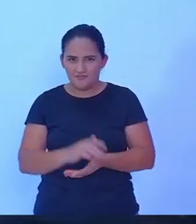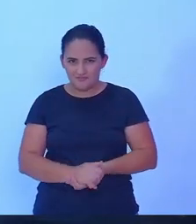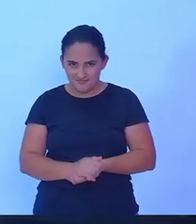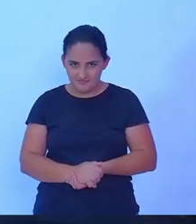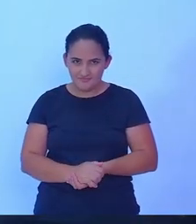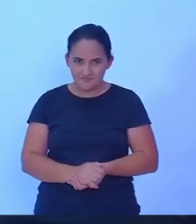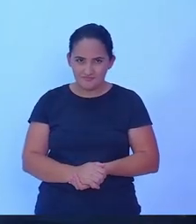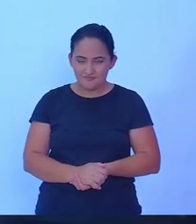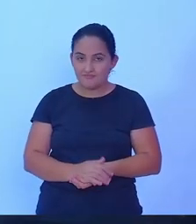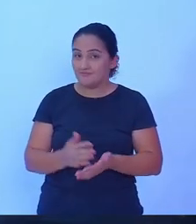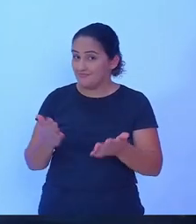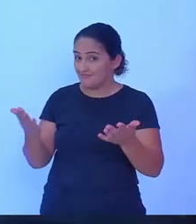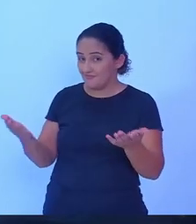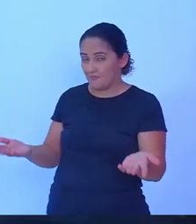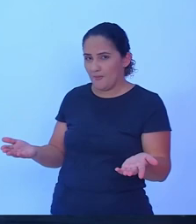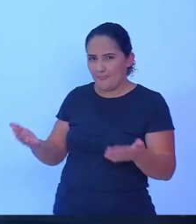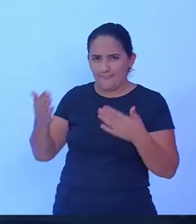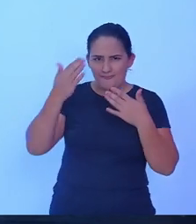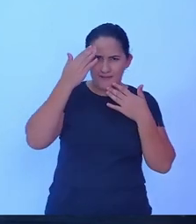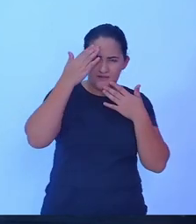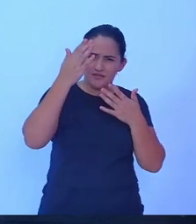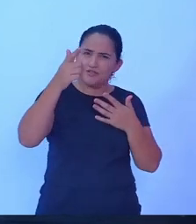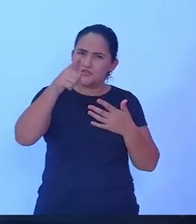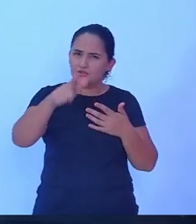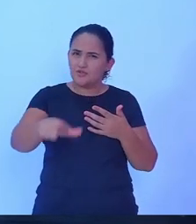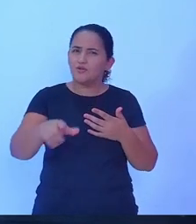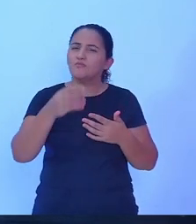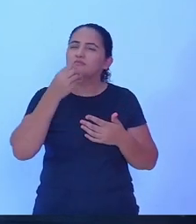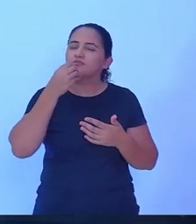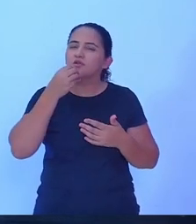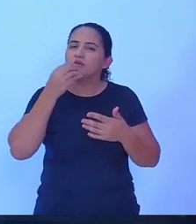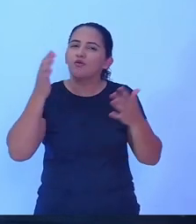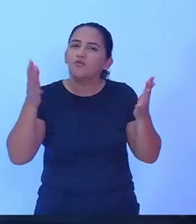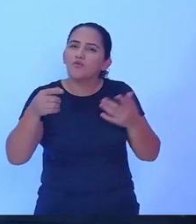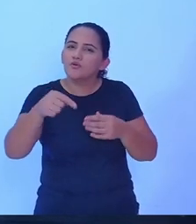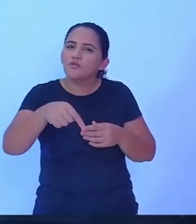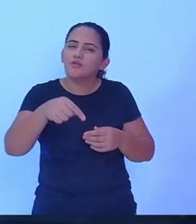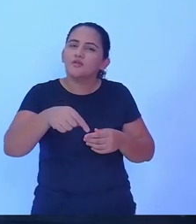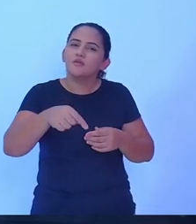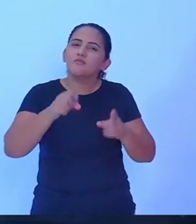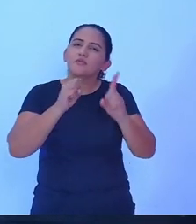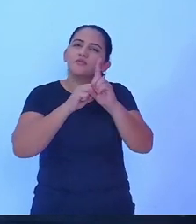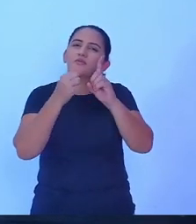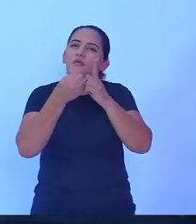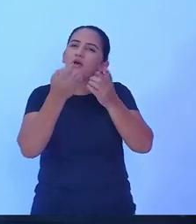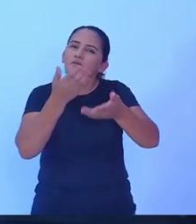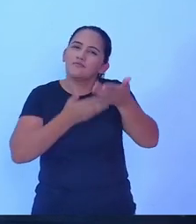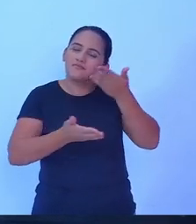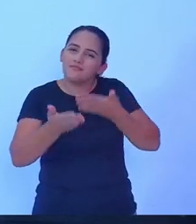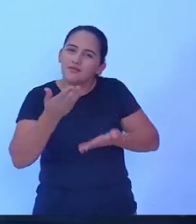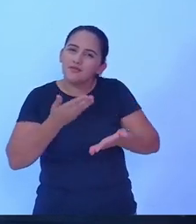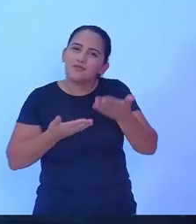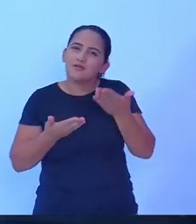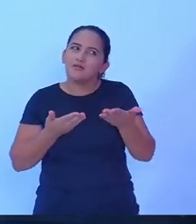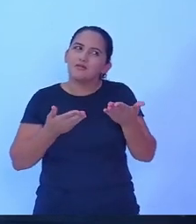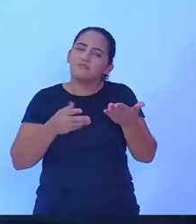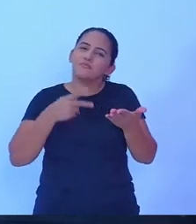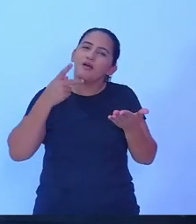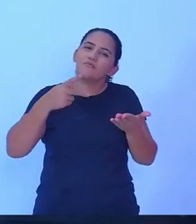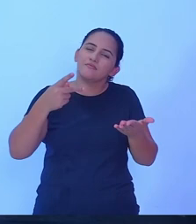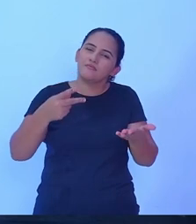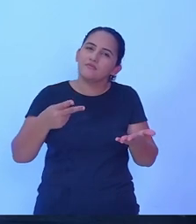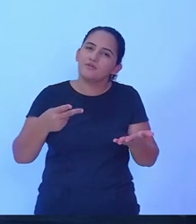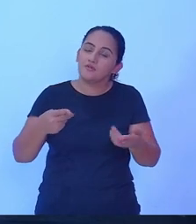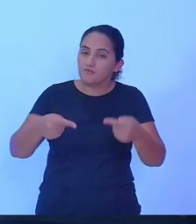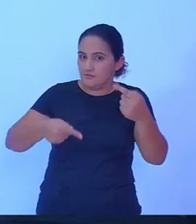dizer agradecer mais uma vez a oportunidade de estar aqui podendo falar com a sociedade Rolim Morens quero aqui dizer que esse